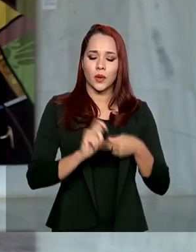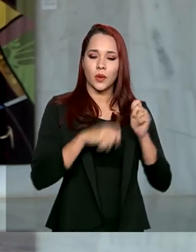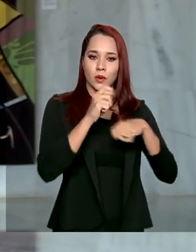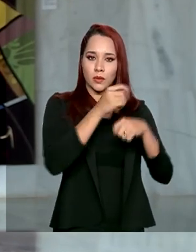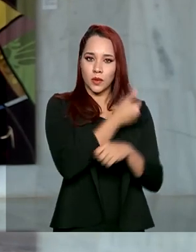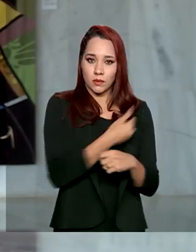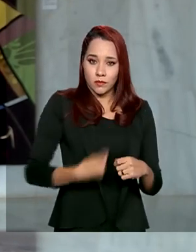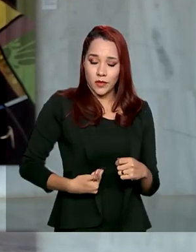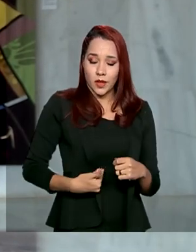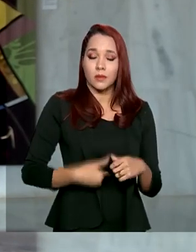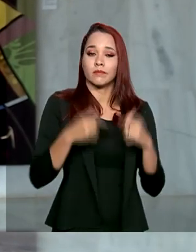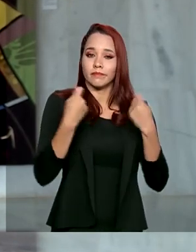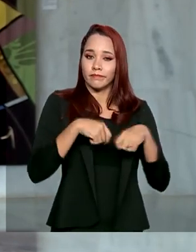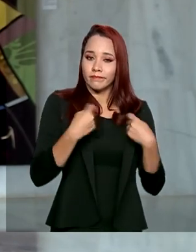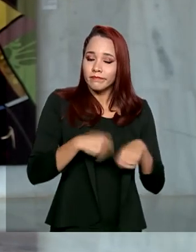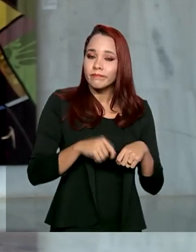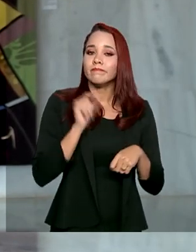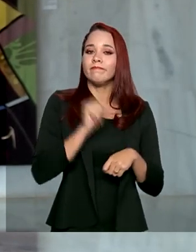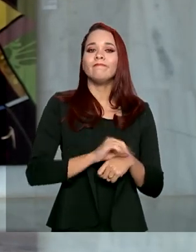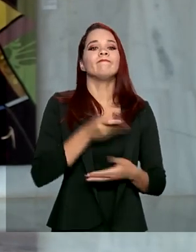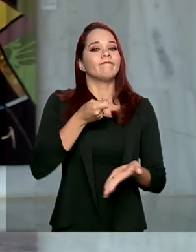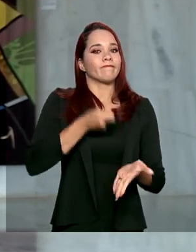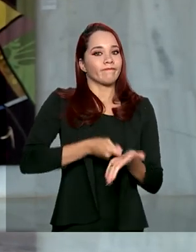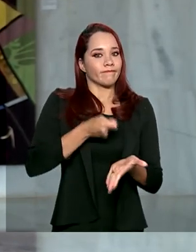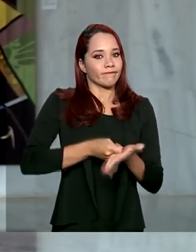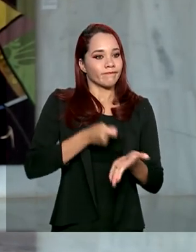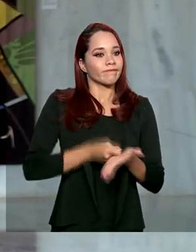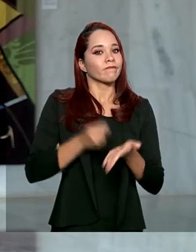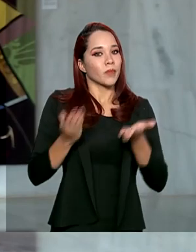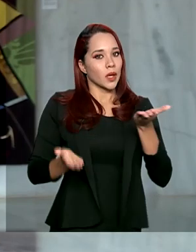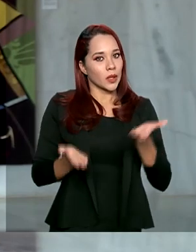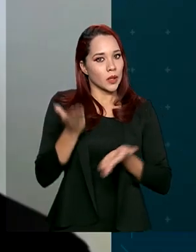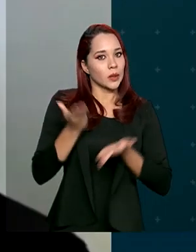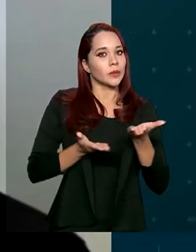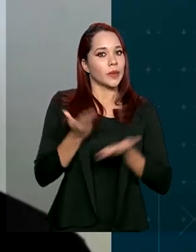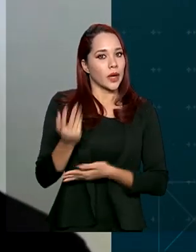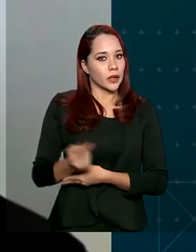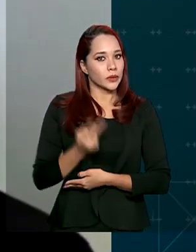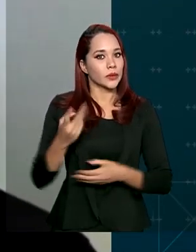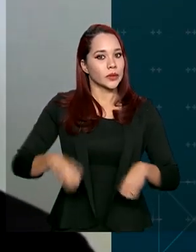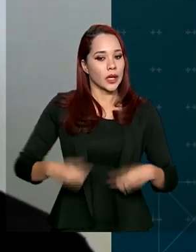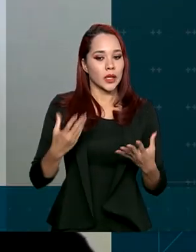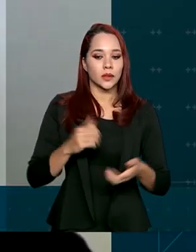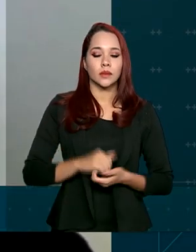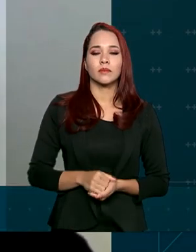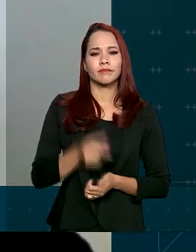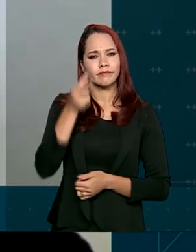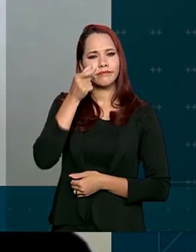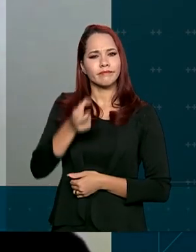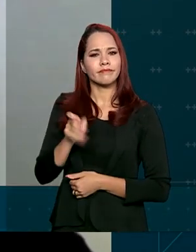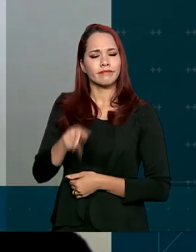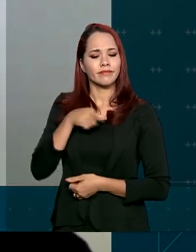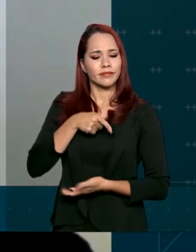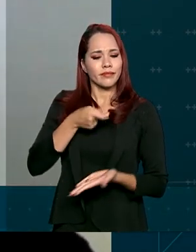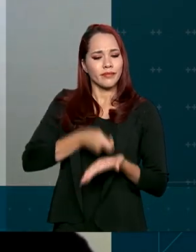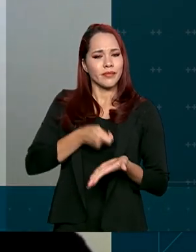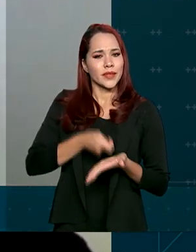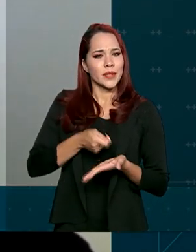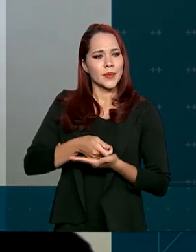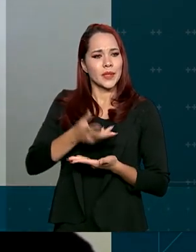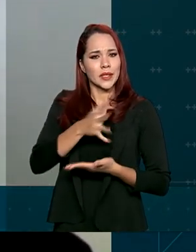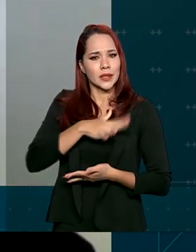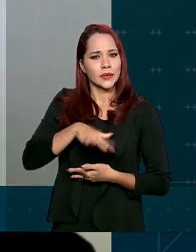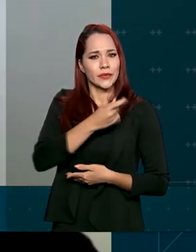do governo, será preciso disciplina para equilibrar as contas. A intenção é de uma disciplina fiscal